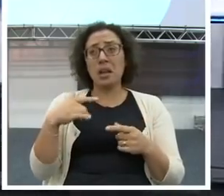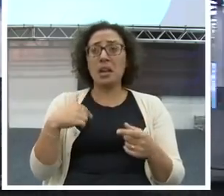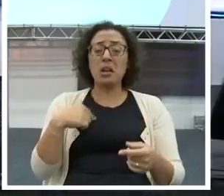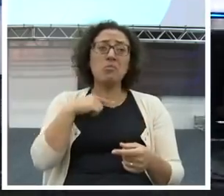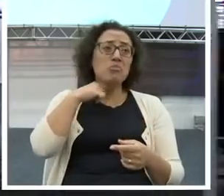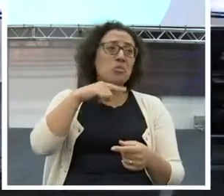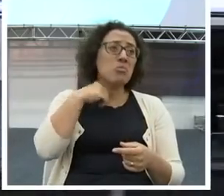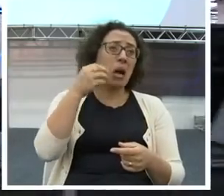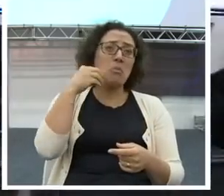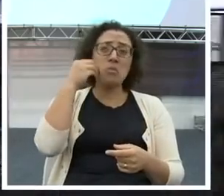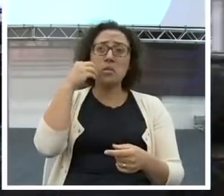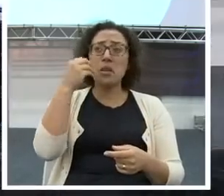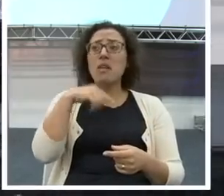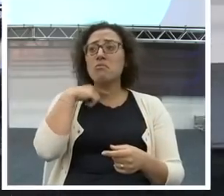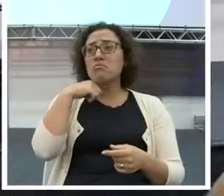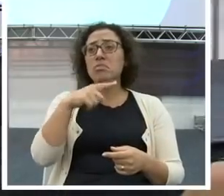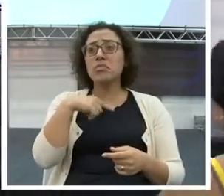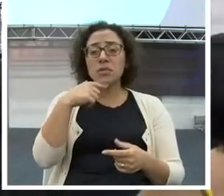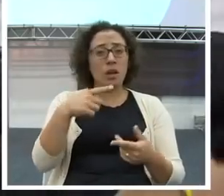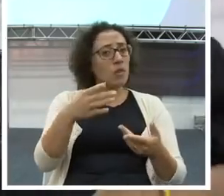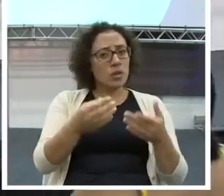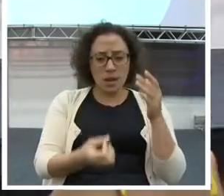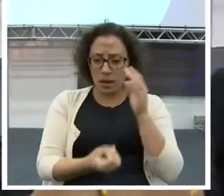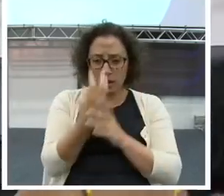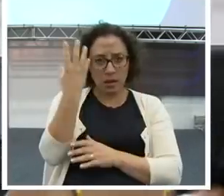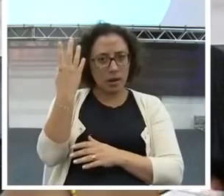oportunidade. Como eu disse, oportunidade você cria.